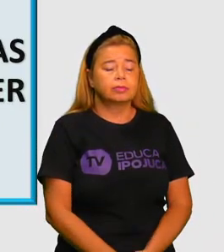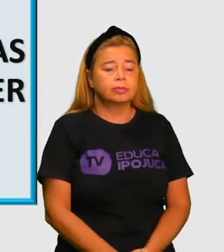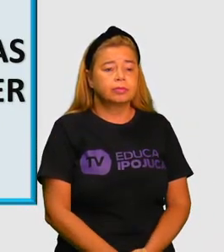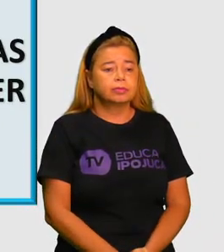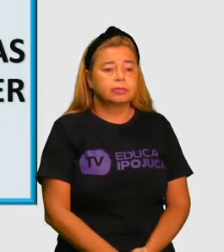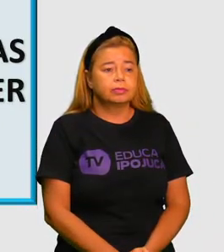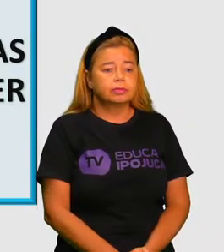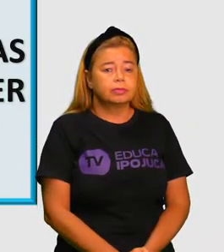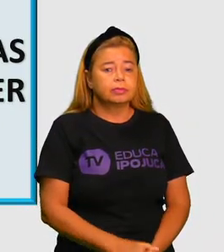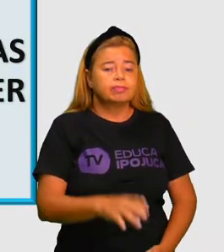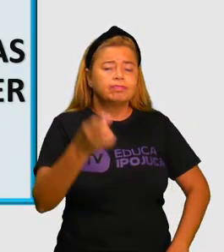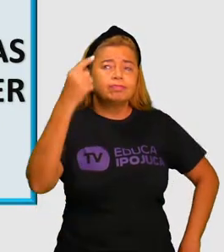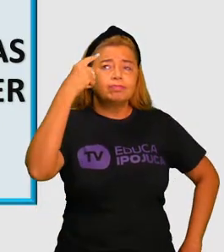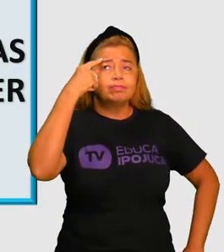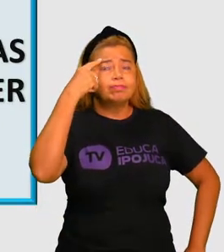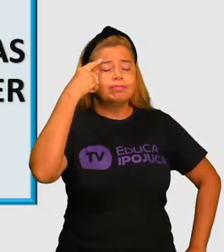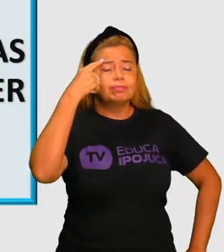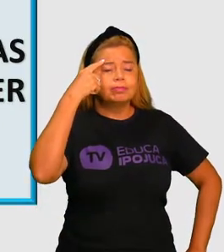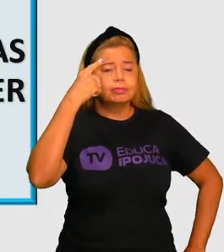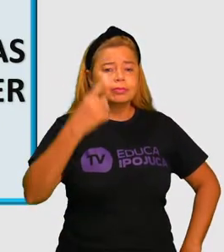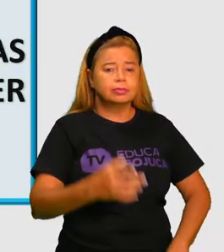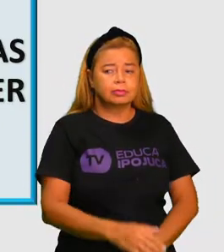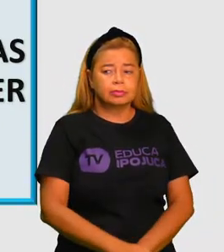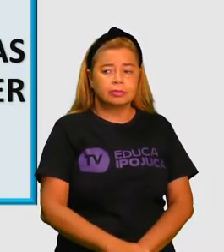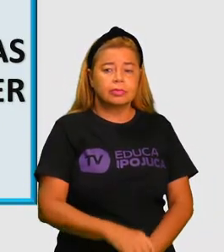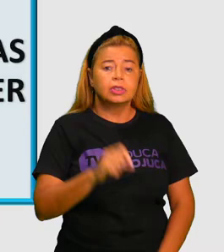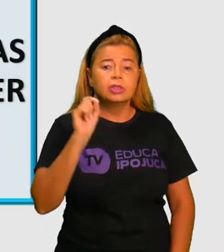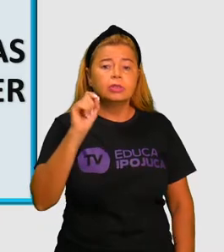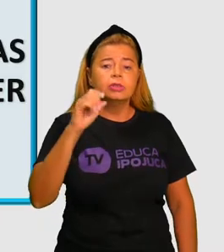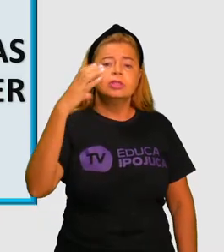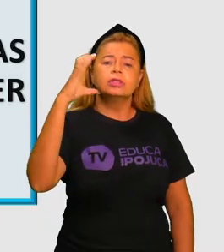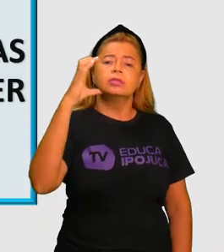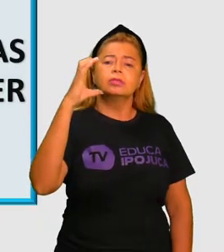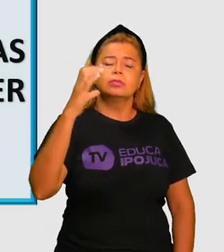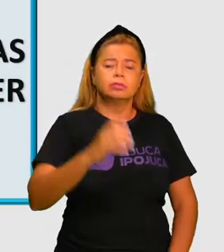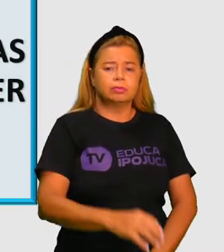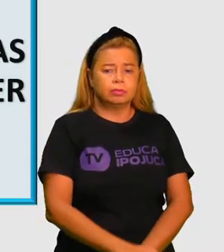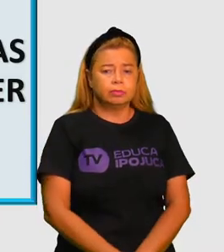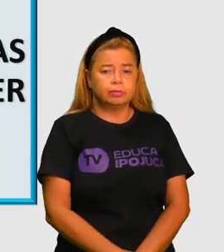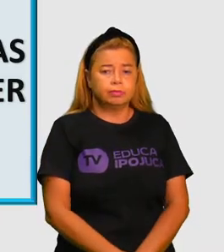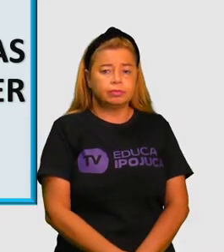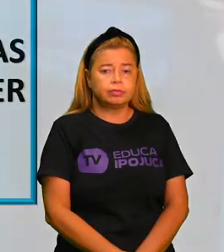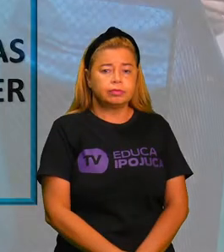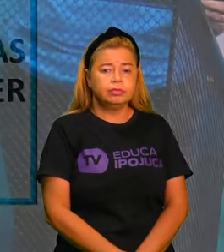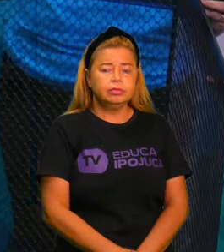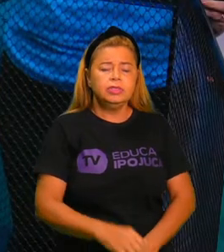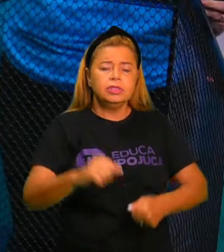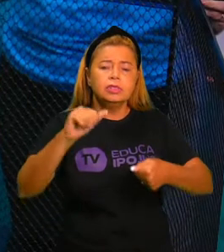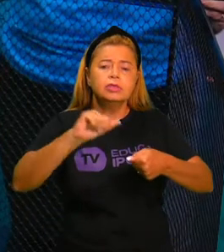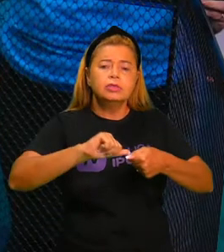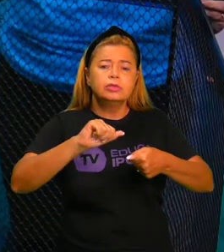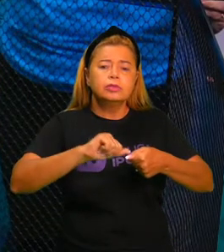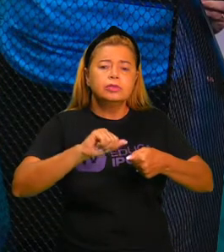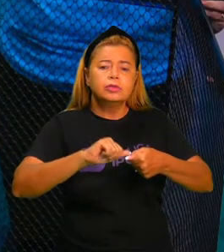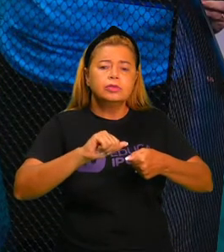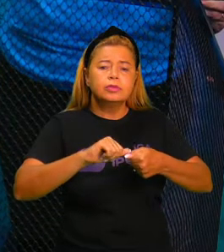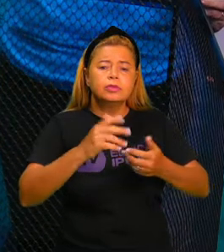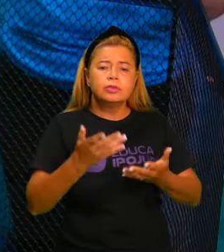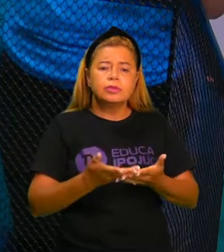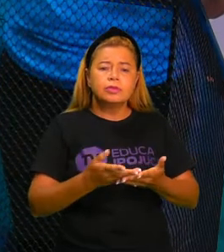Mas vamos pensar um pouco. O que é ciência? O que faz um cientista?